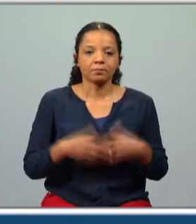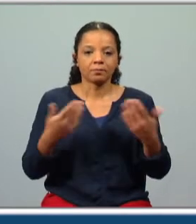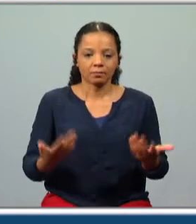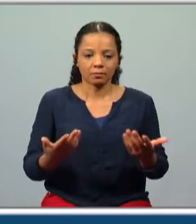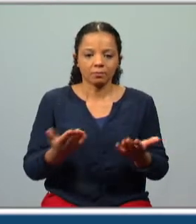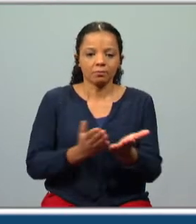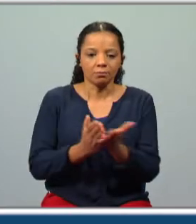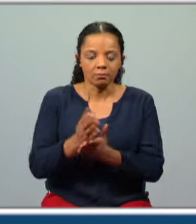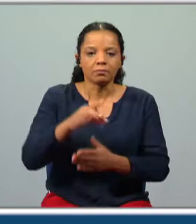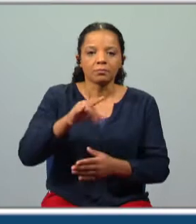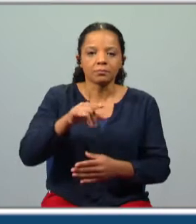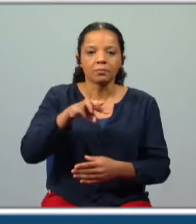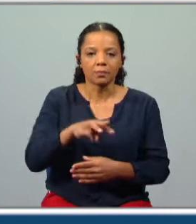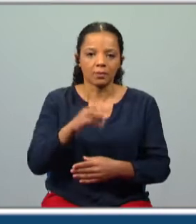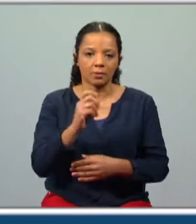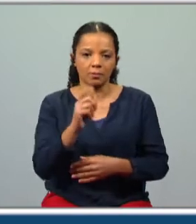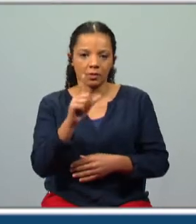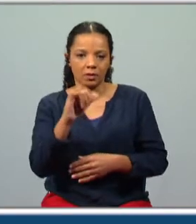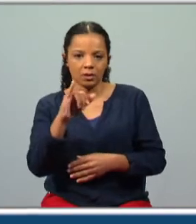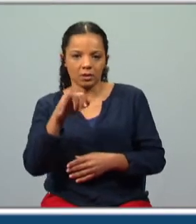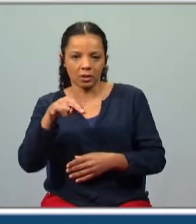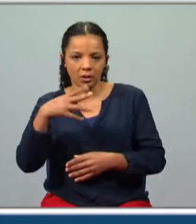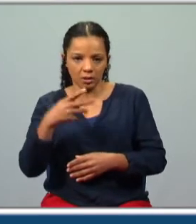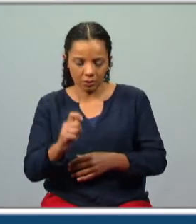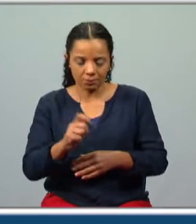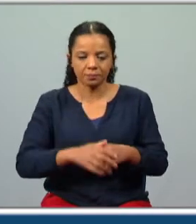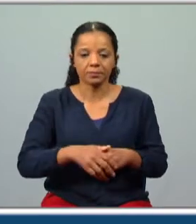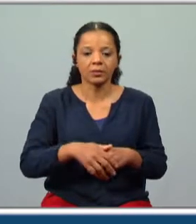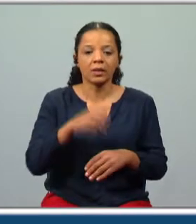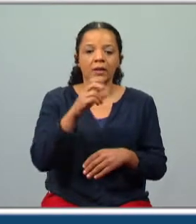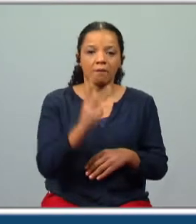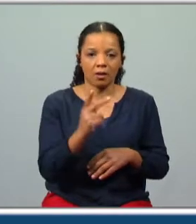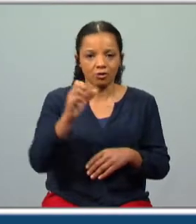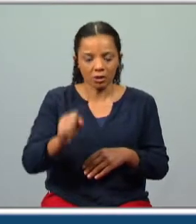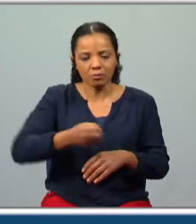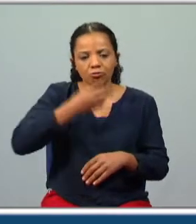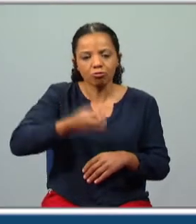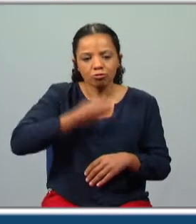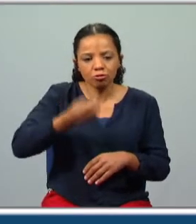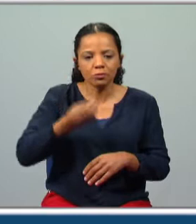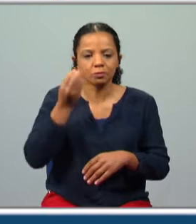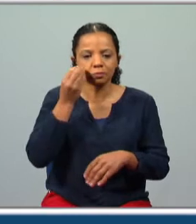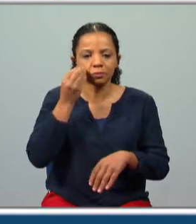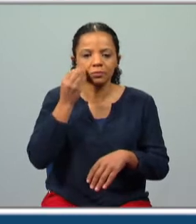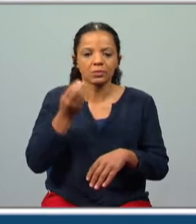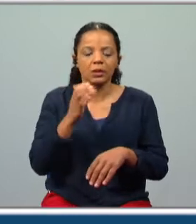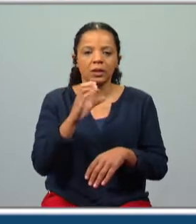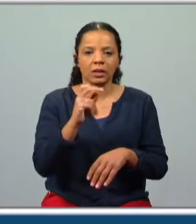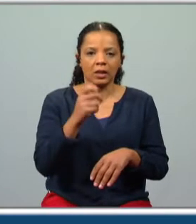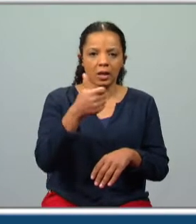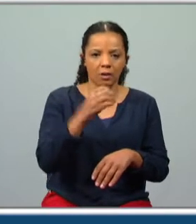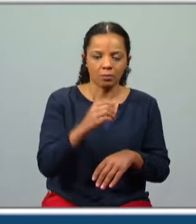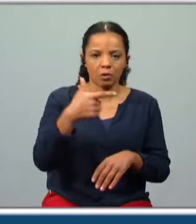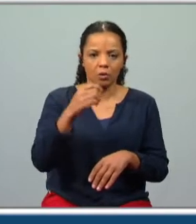continuamos em Melinde, Vasco da Gama relata a passagem do Cabo das Tormentas e este é um episódio central no canto quinto,